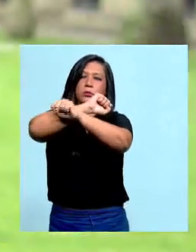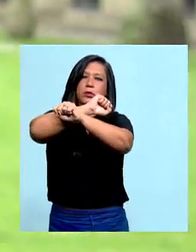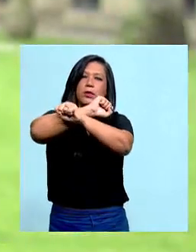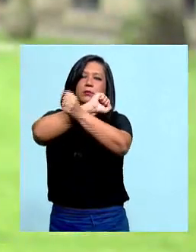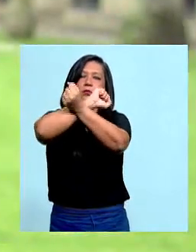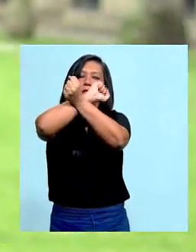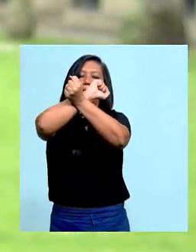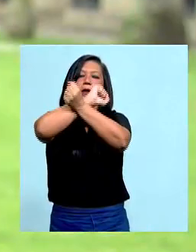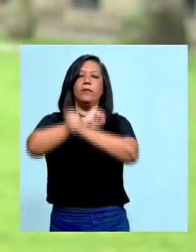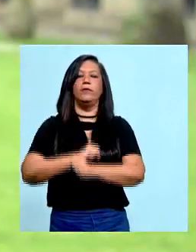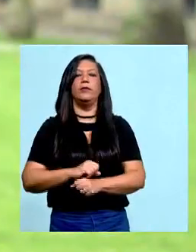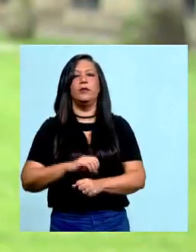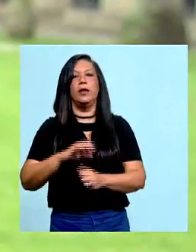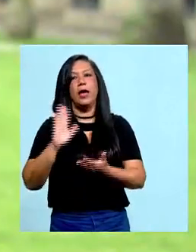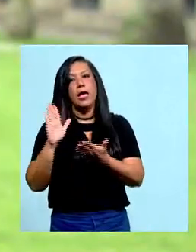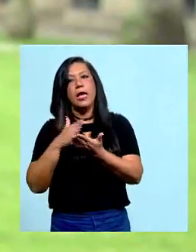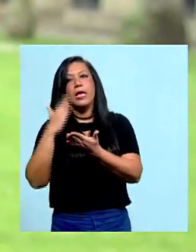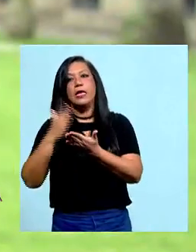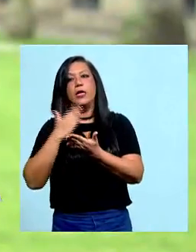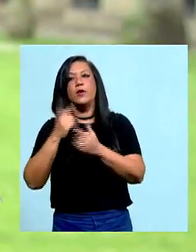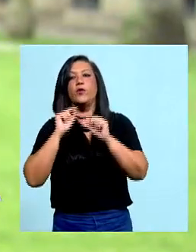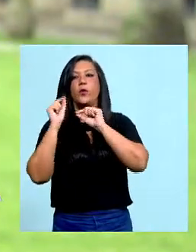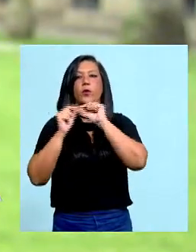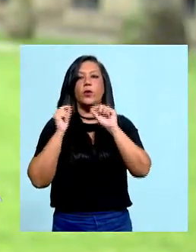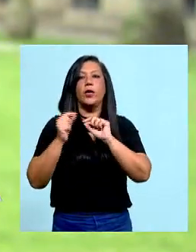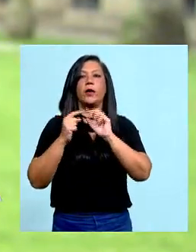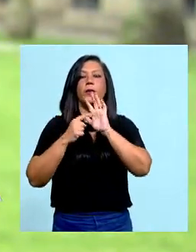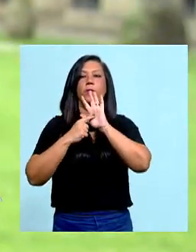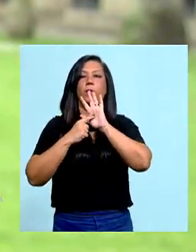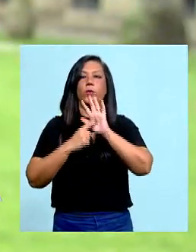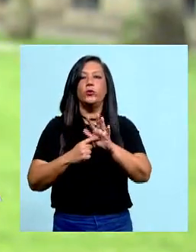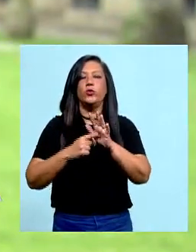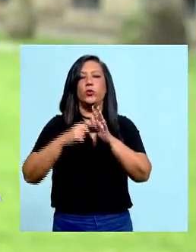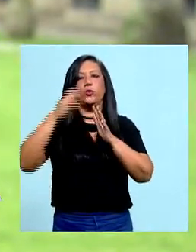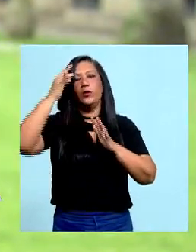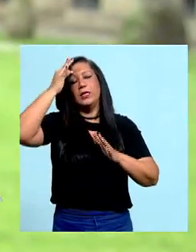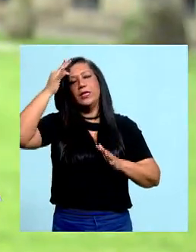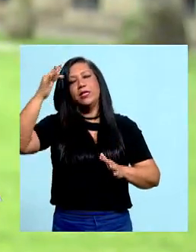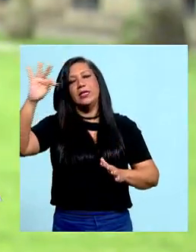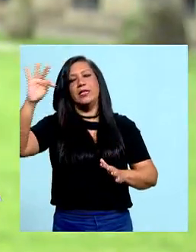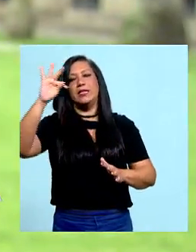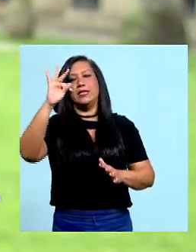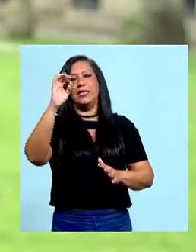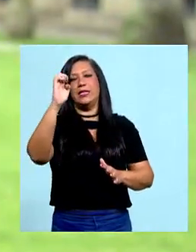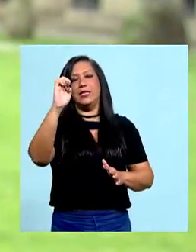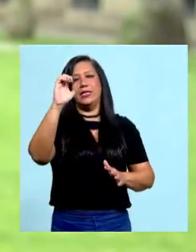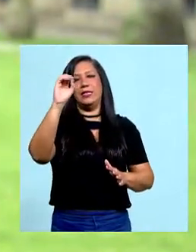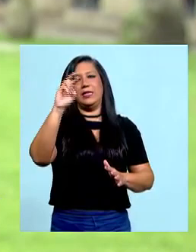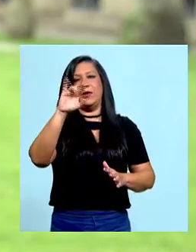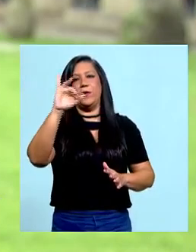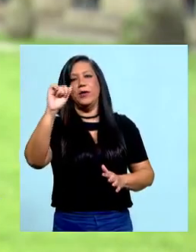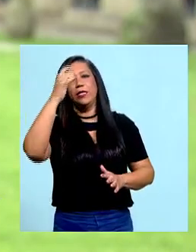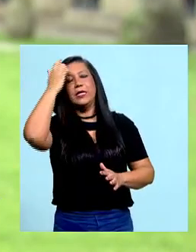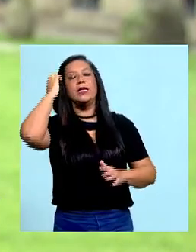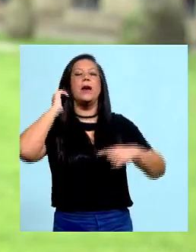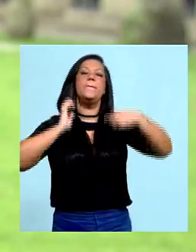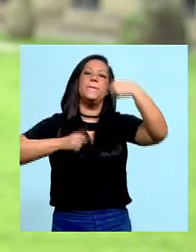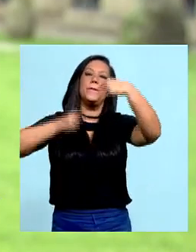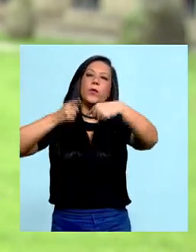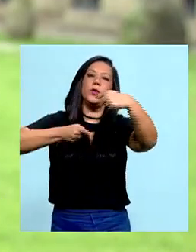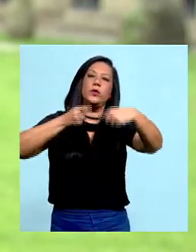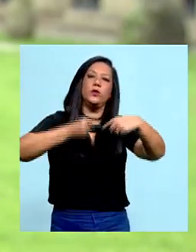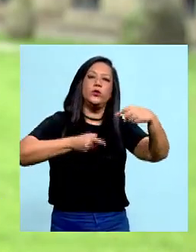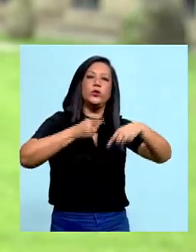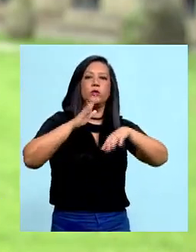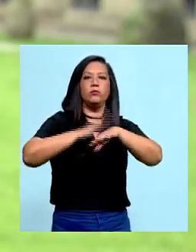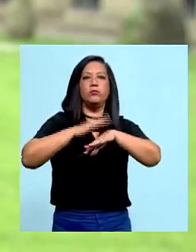Ela foi a obra intelectual que deu todo o arcabouço teórico e de sustentação política a essa